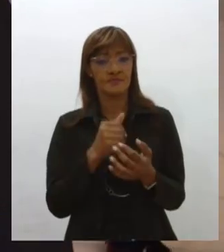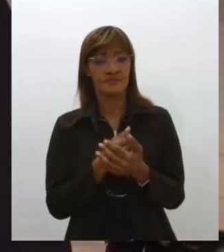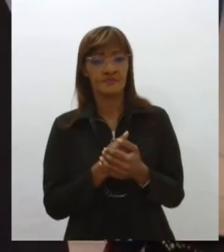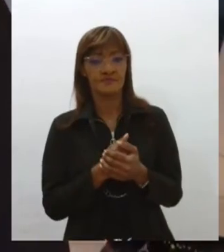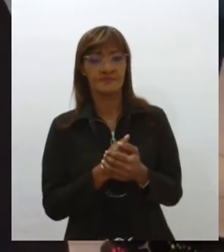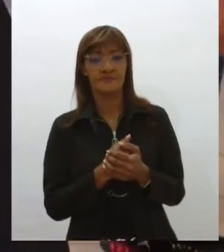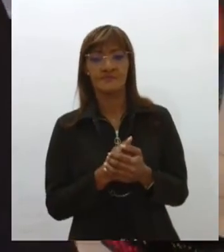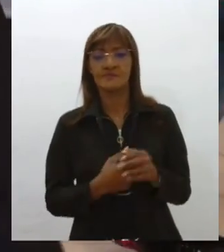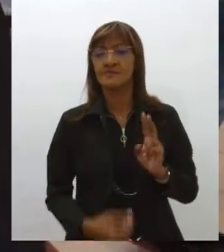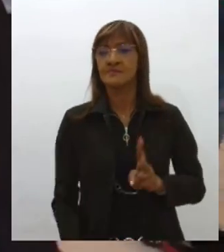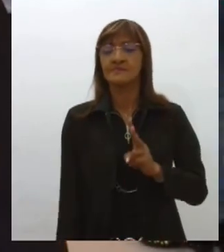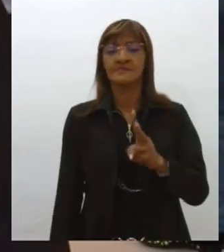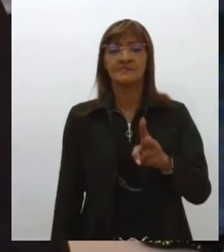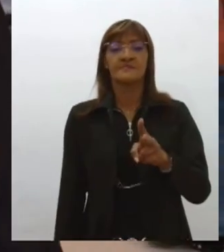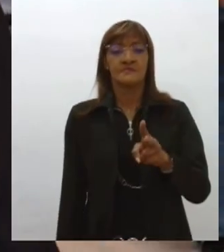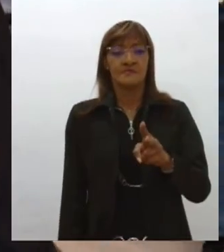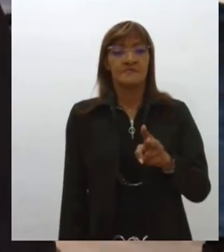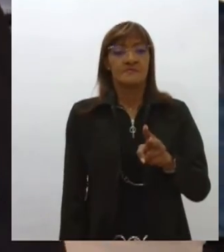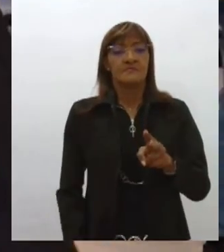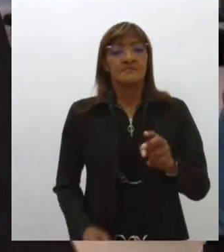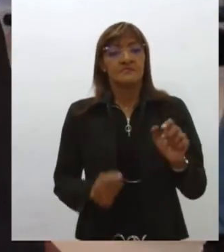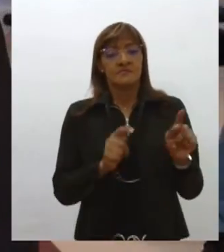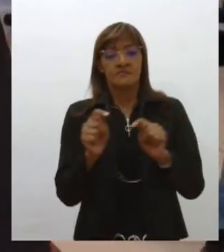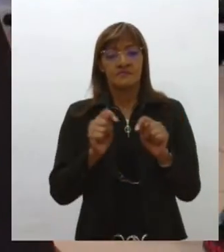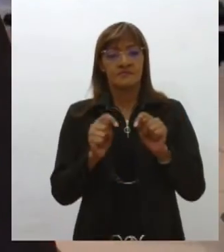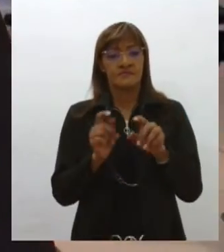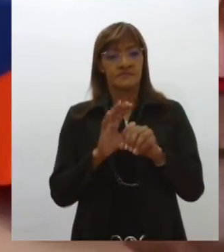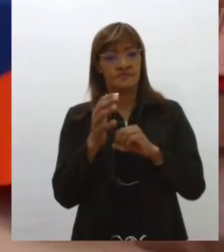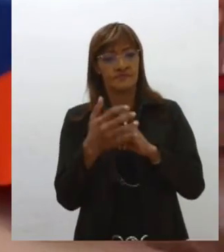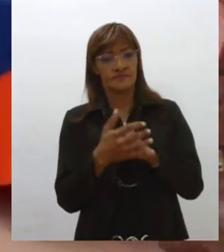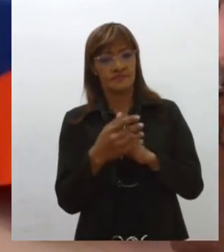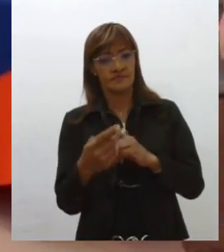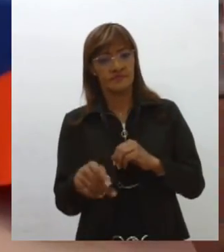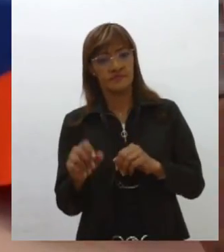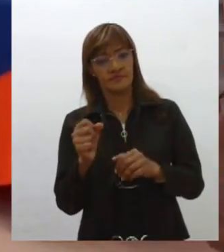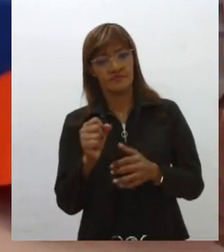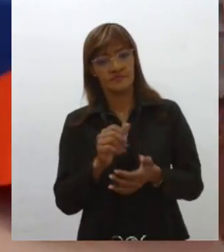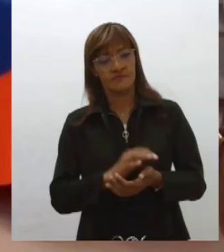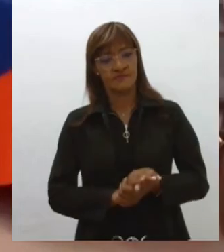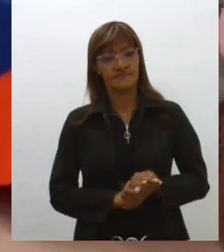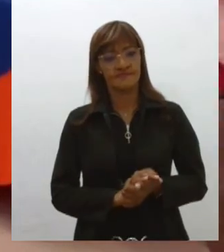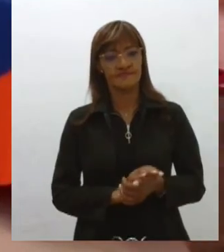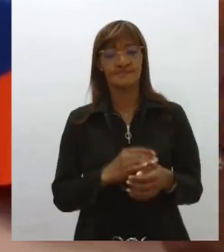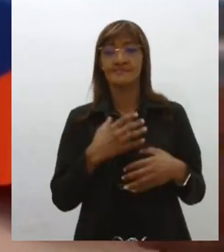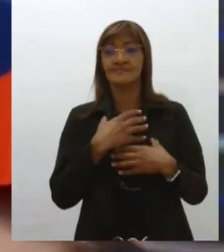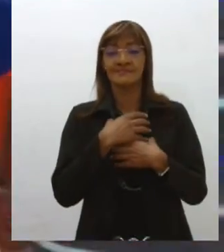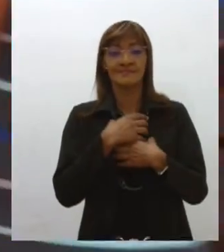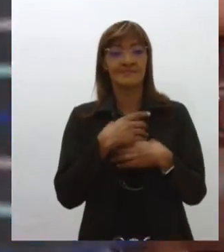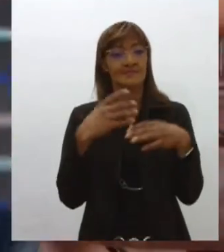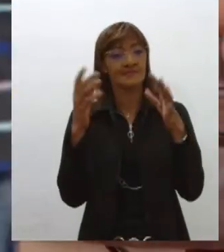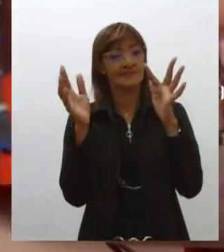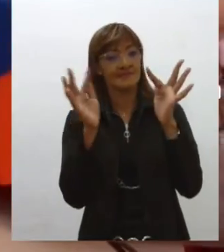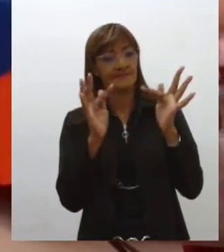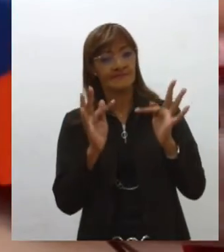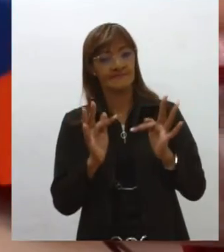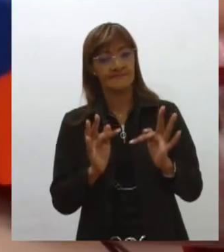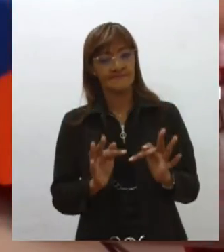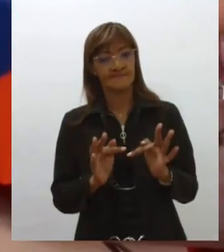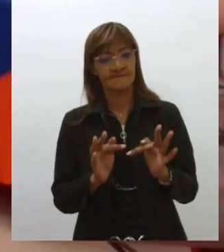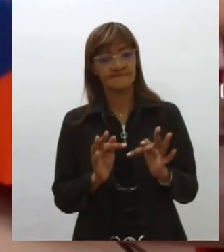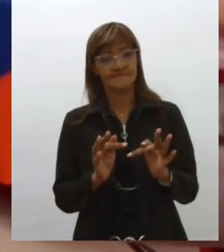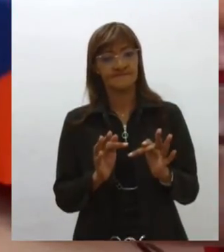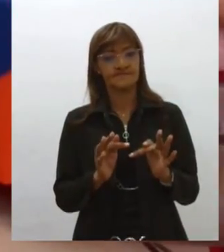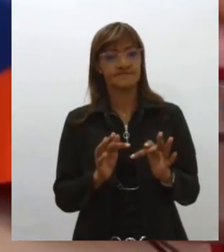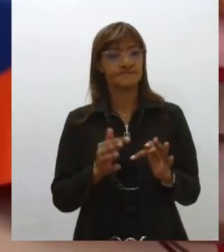intensificada no combate e controle da Covid-19 em Sergipe. A gente se sente muito honrado, muito feliz, a defesa civil sempre foi